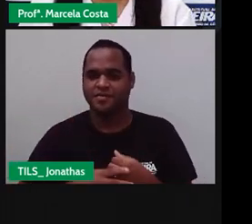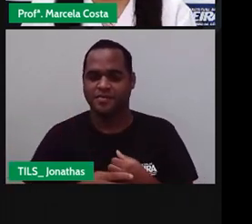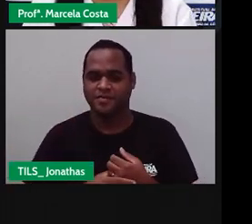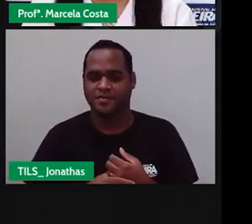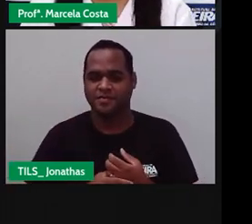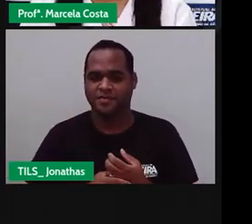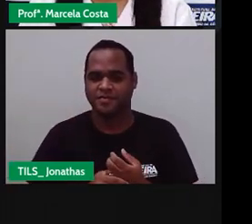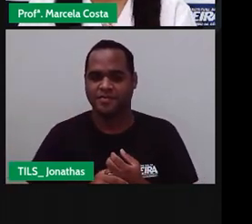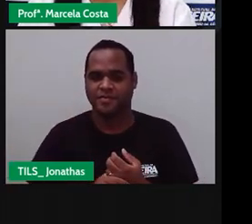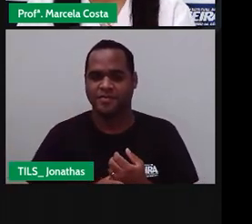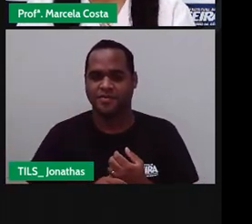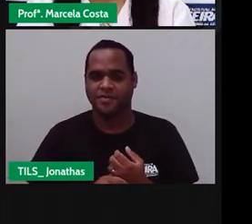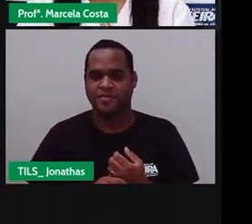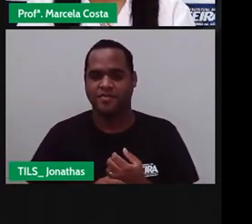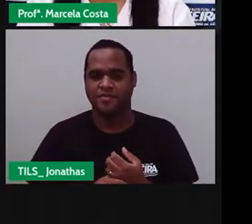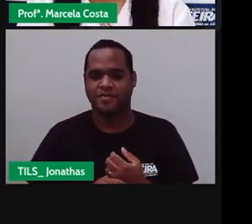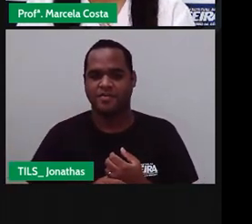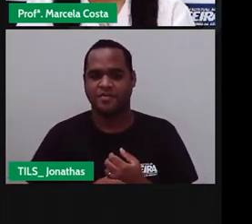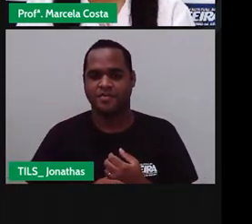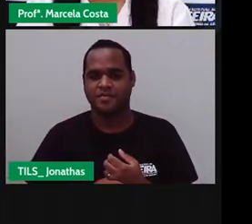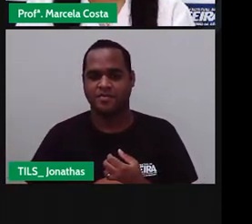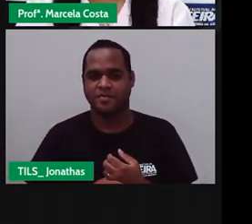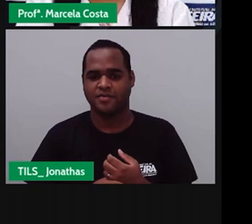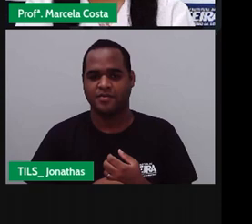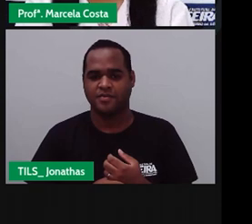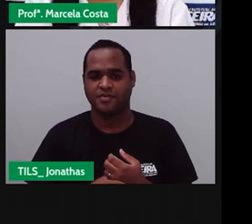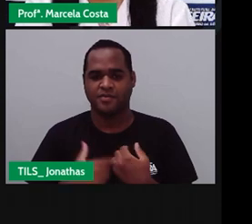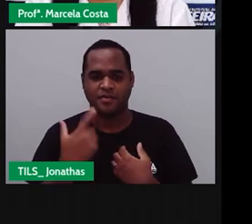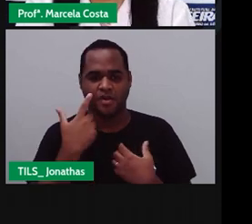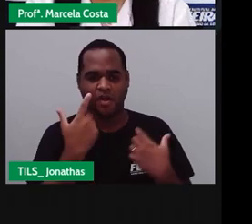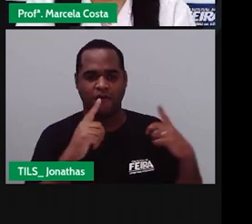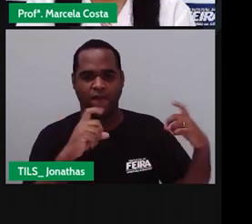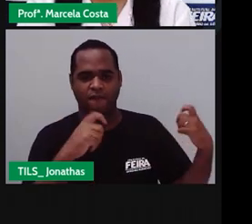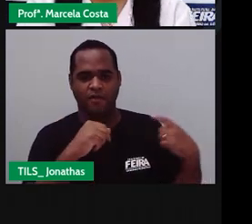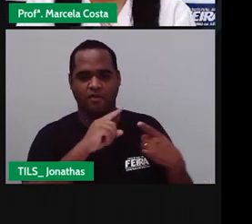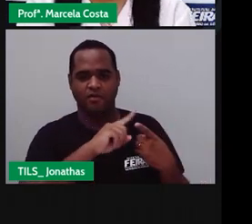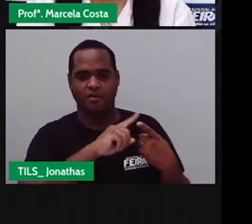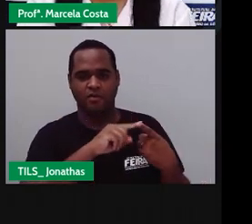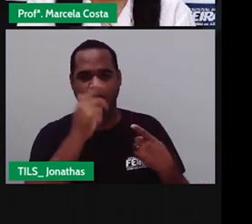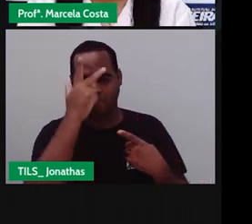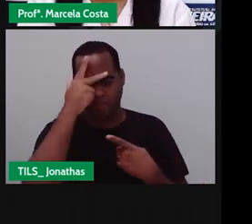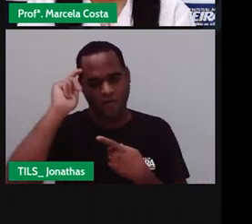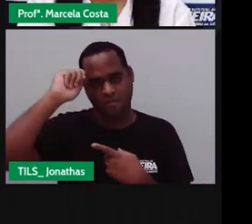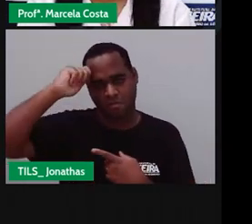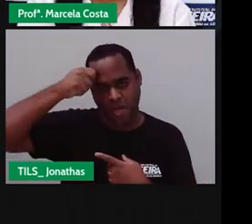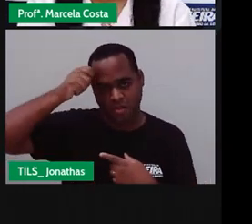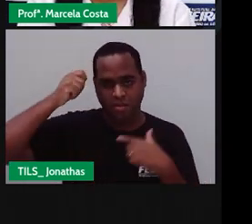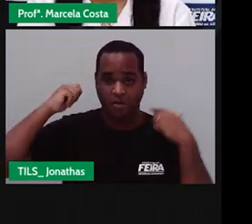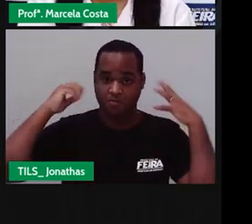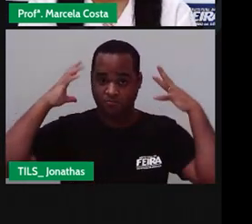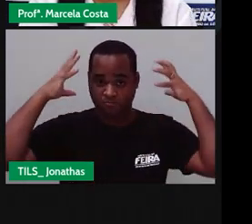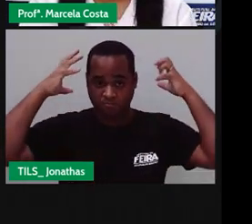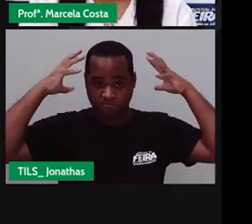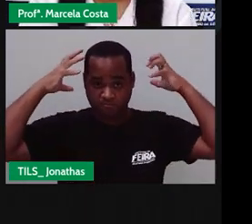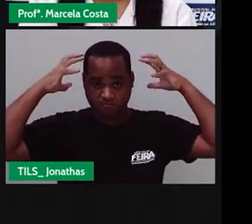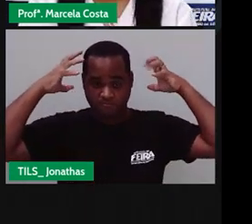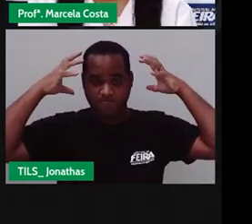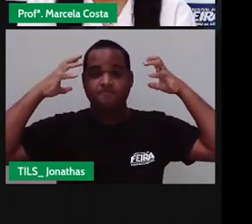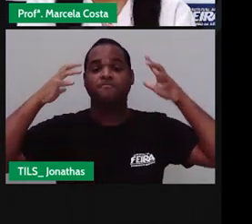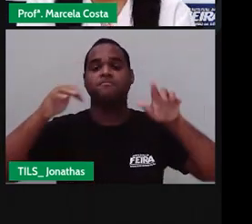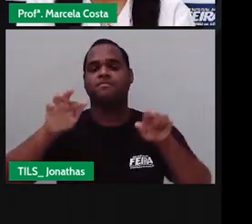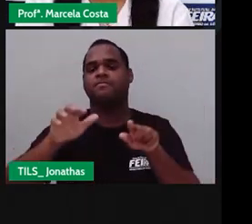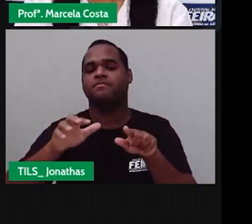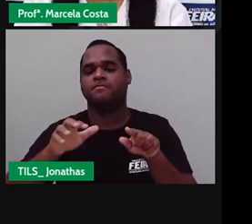A gente vai ver Uma Mostrando Né Pessoas Negras Com Características